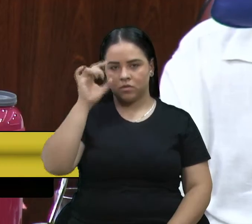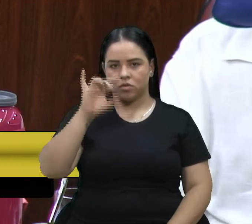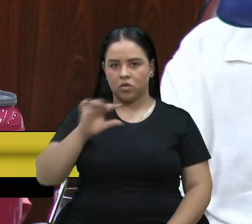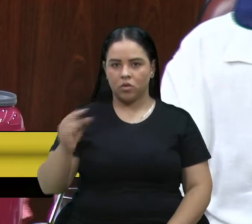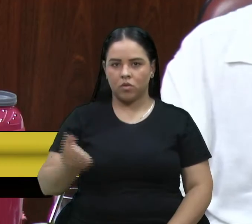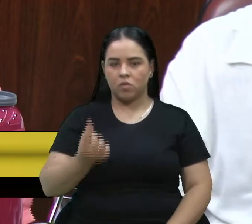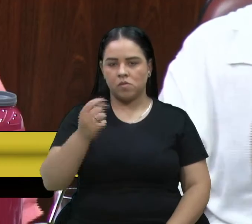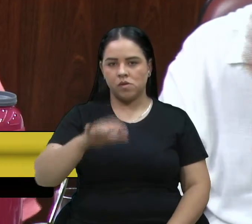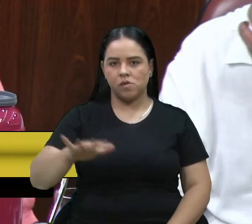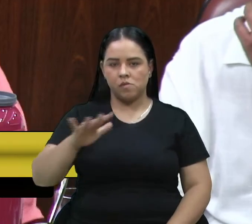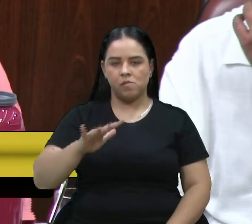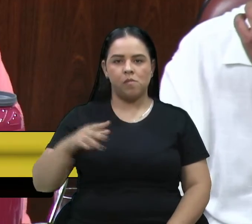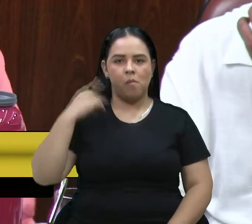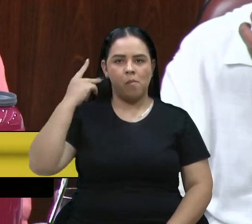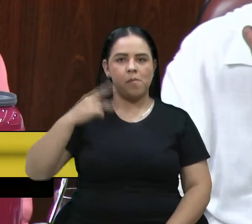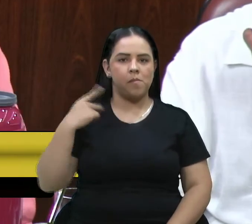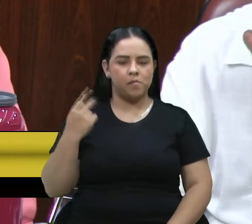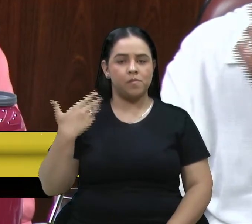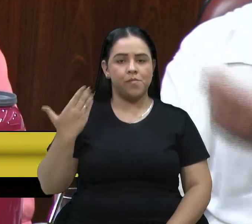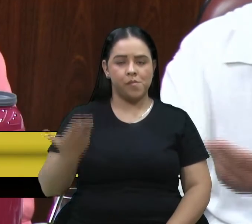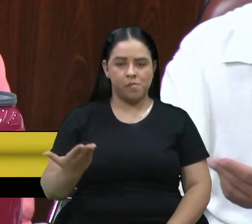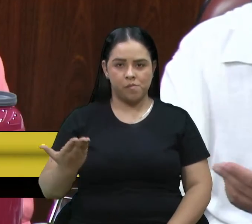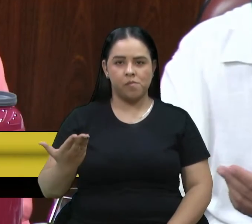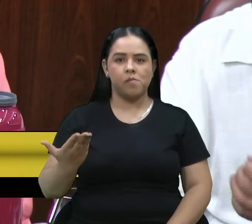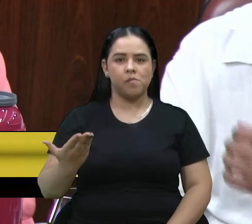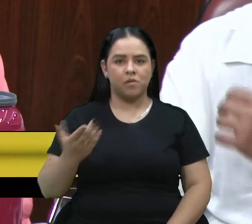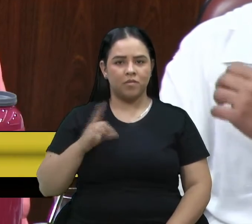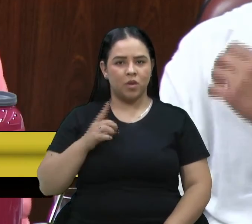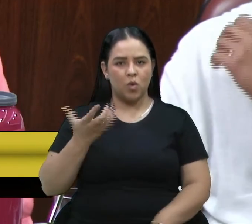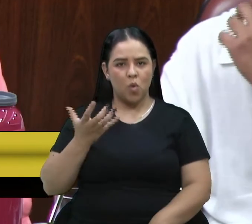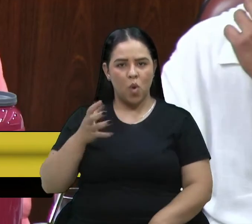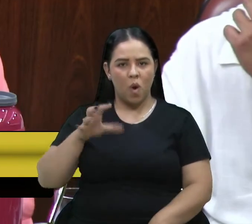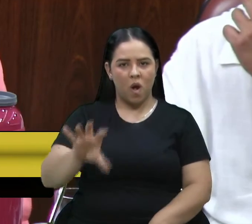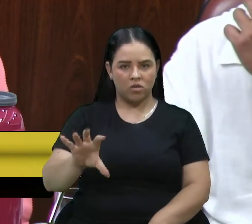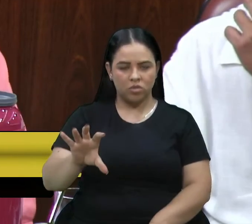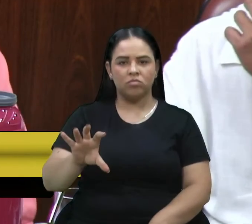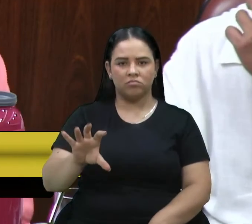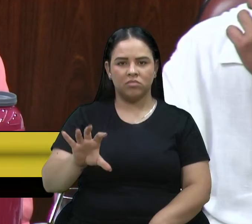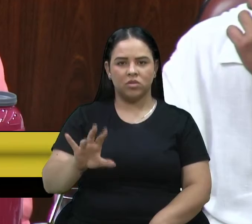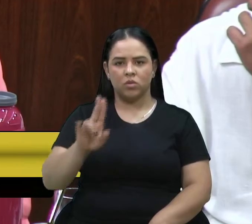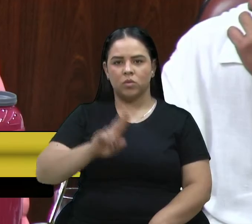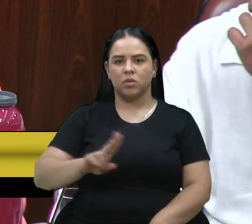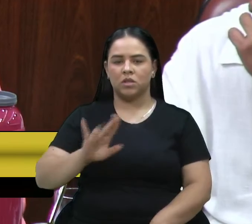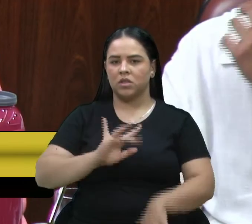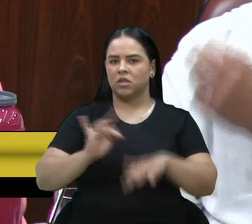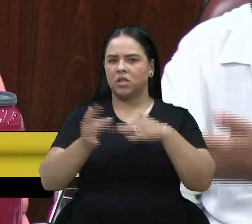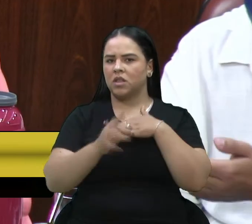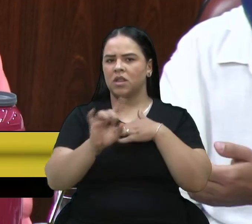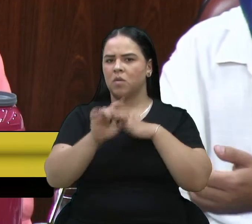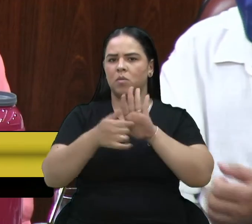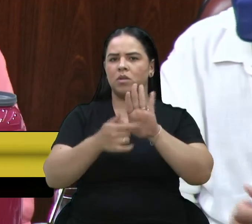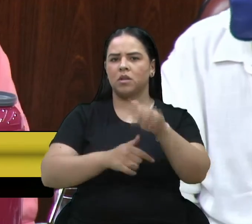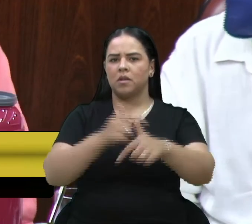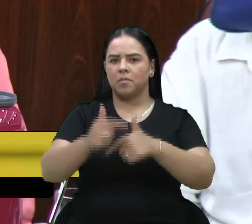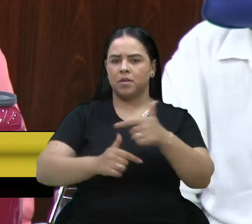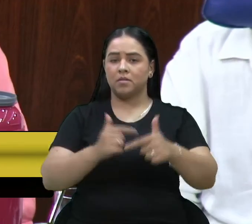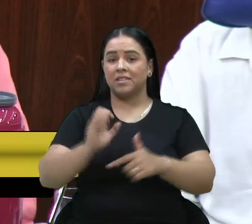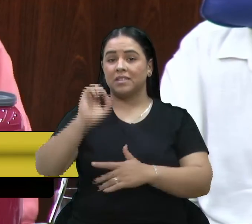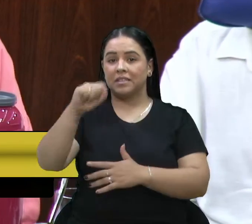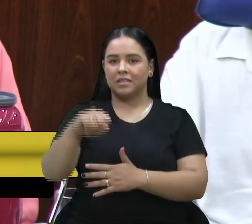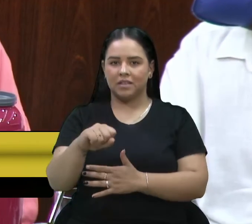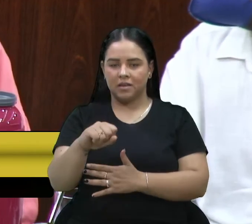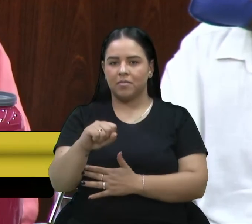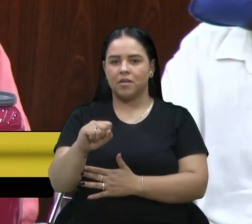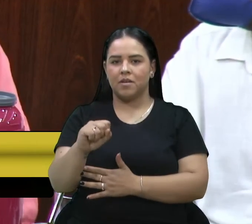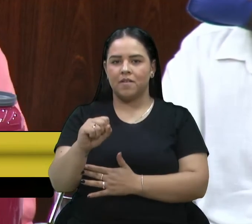campo político. Campo político este que incita o ódio, que utiliza as redes sociais não para mostrar o seu trabalho, e sim para